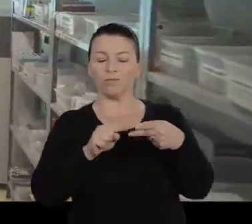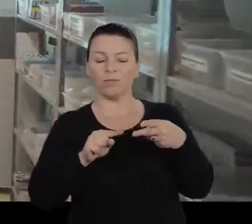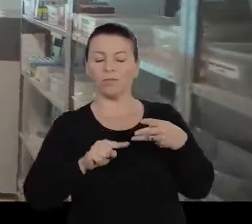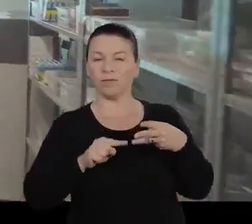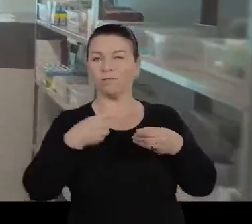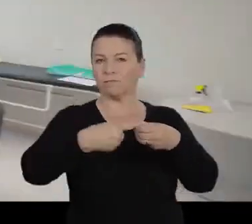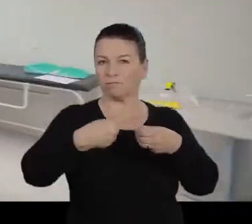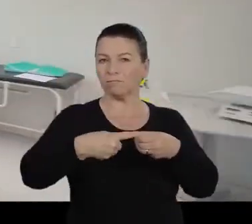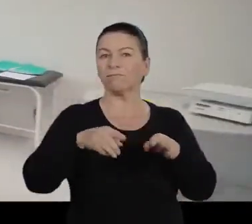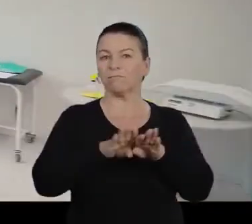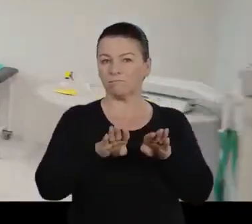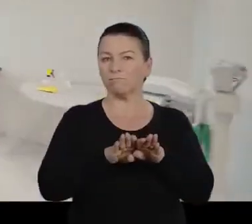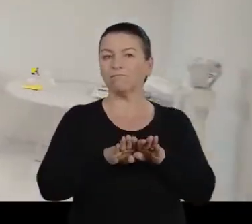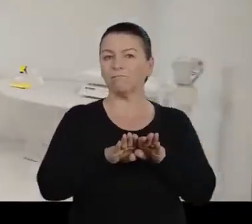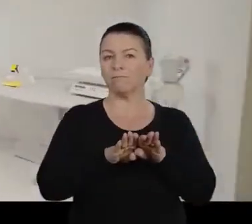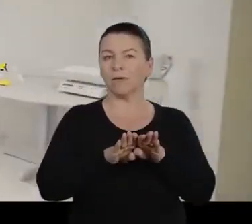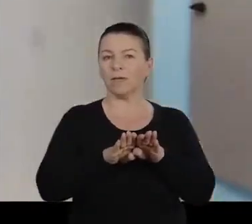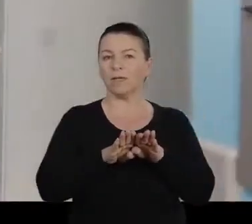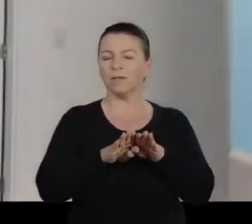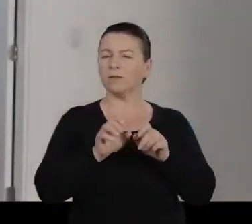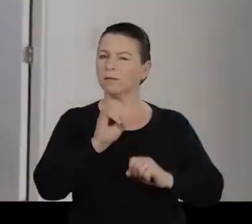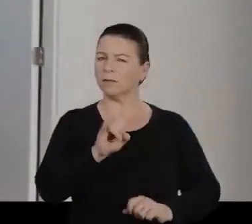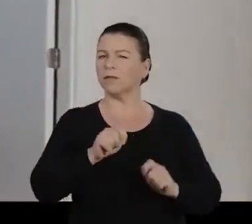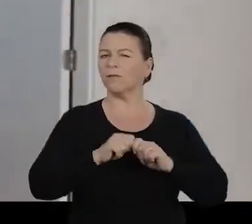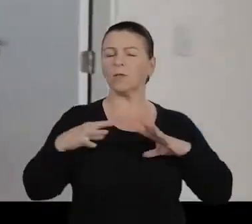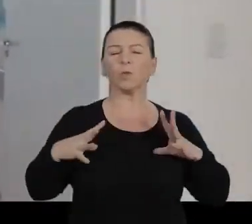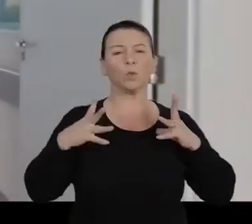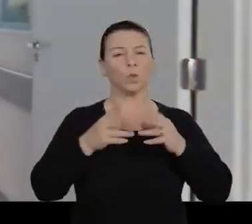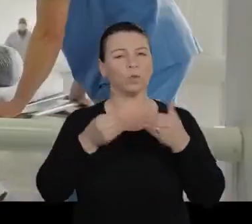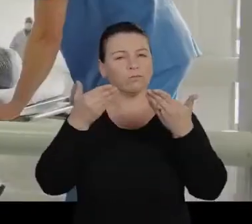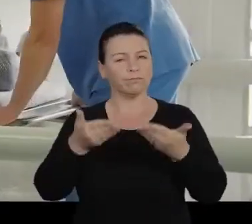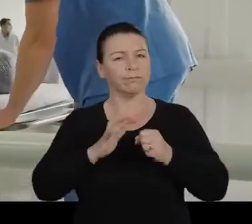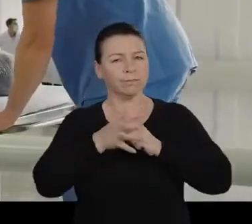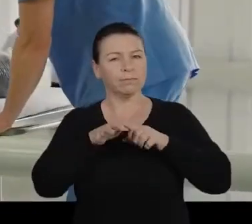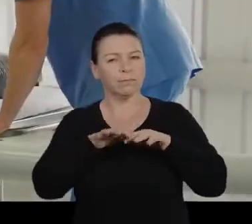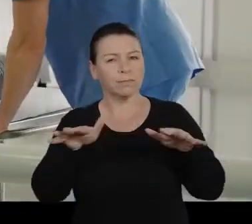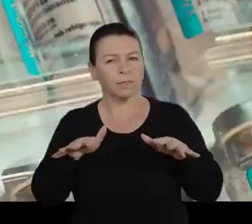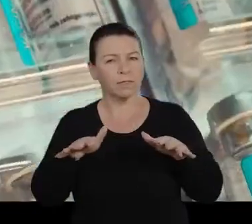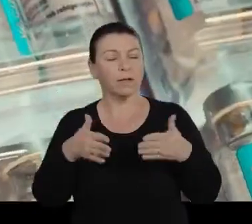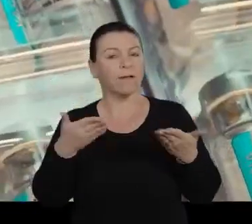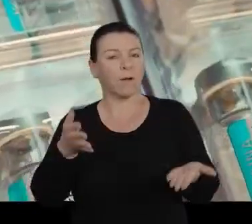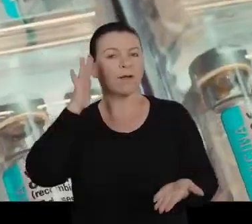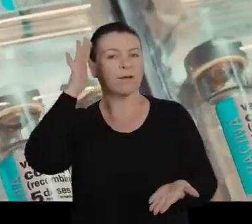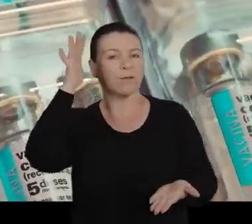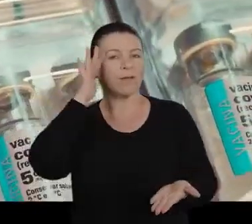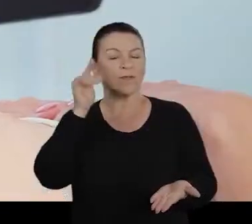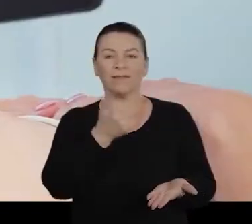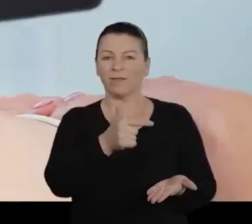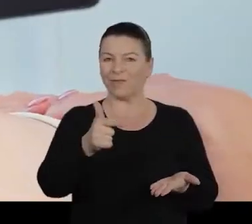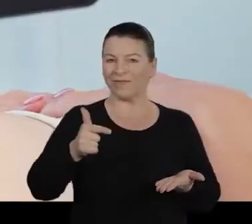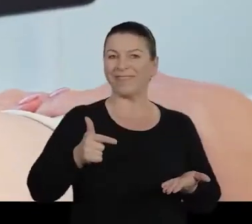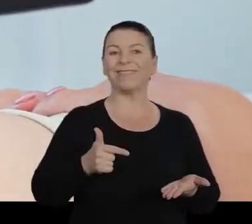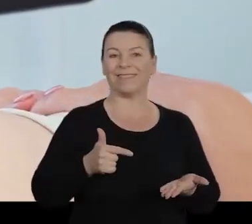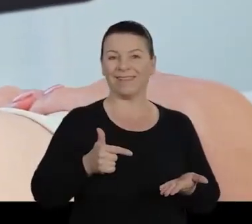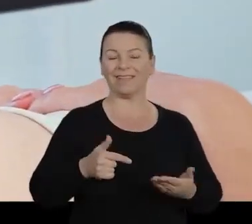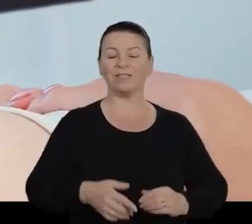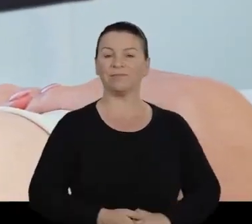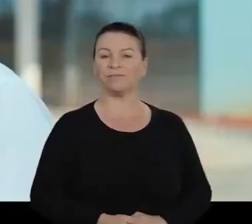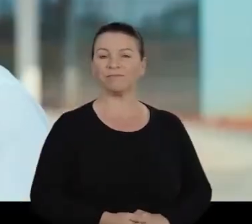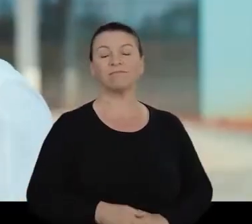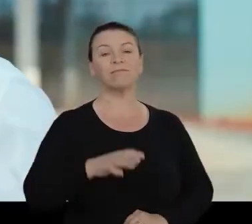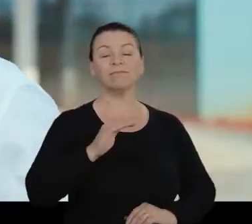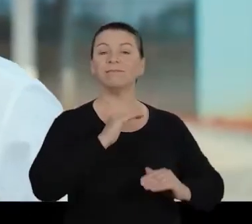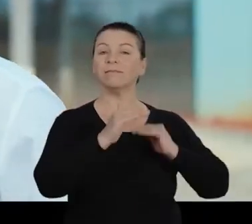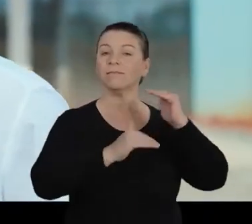em Ivaiporã, Cambé e Rolândia. Se ele fez tudo isso, mesmo com pandemia, imagina sempre.